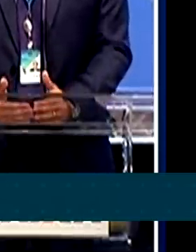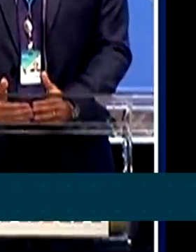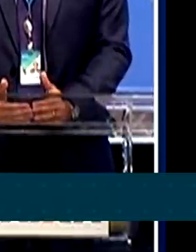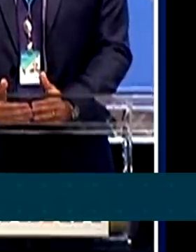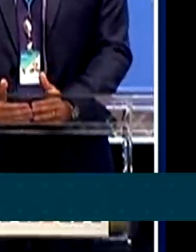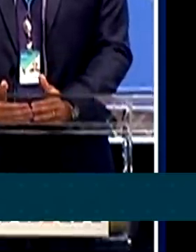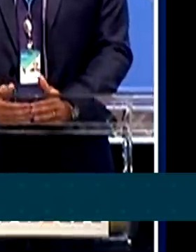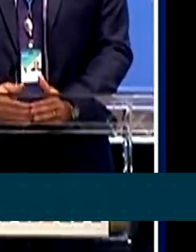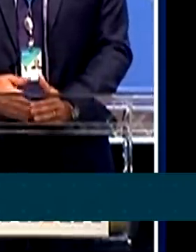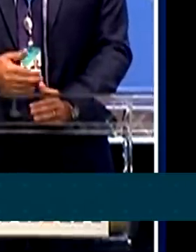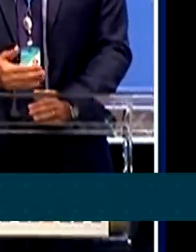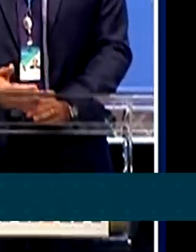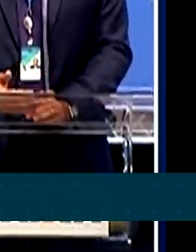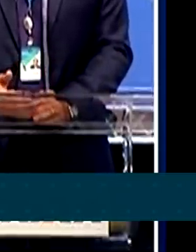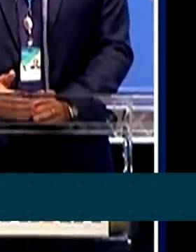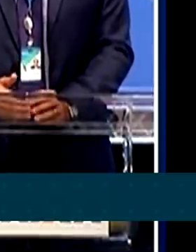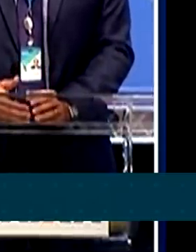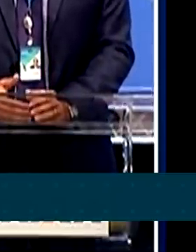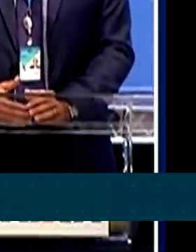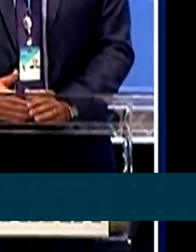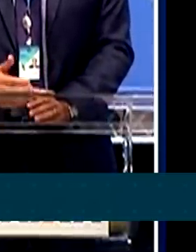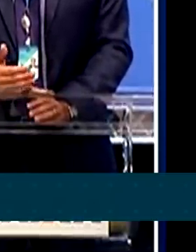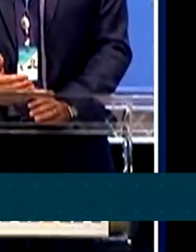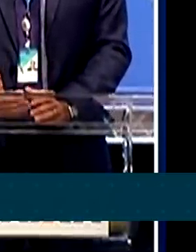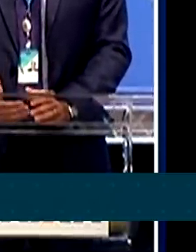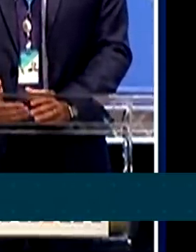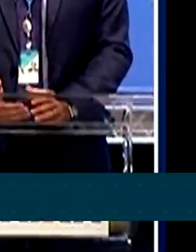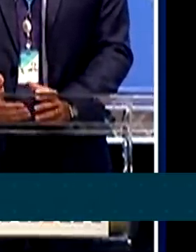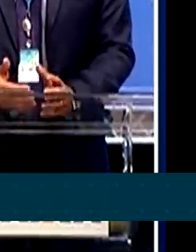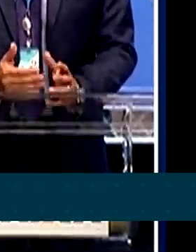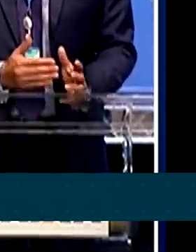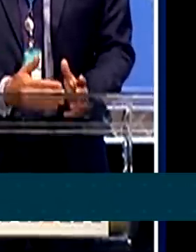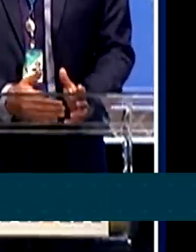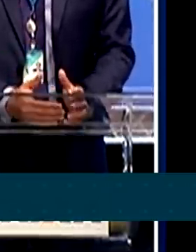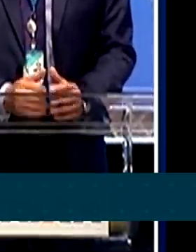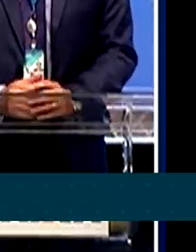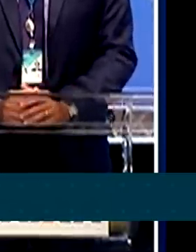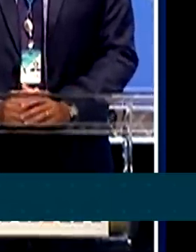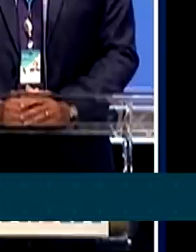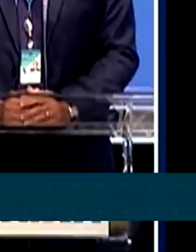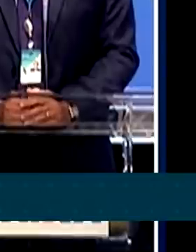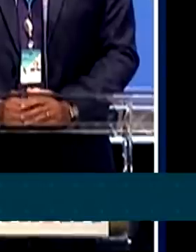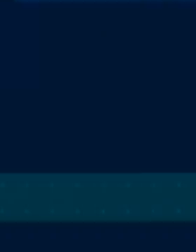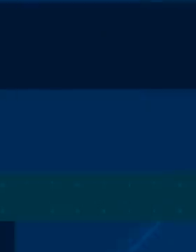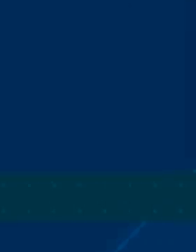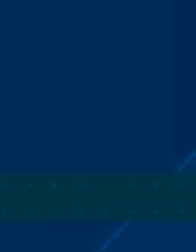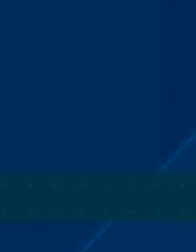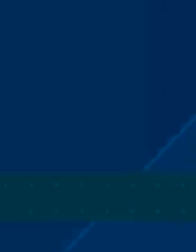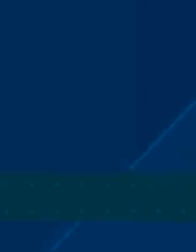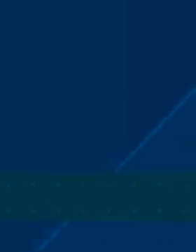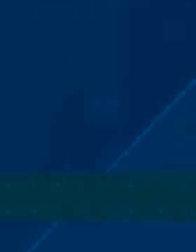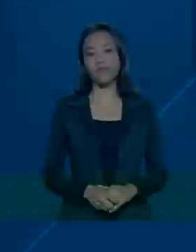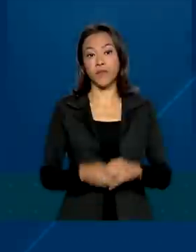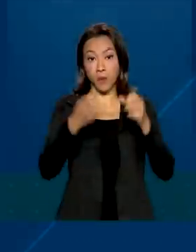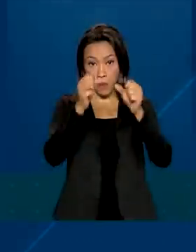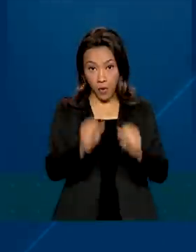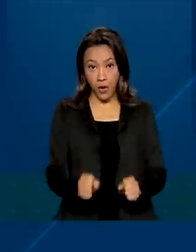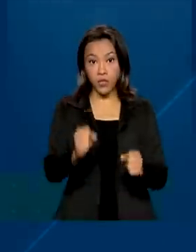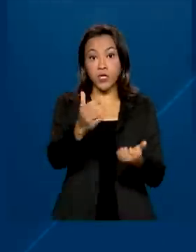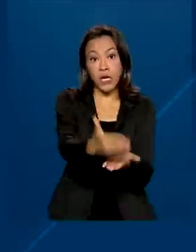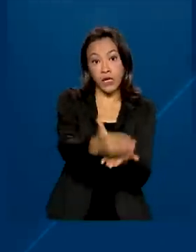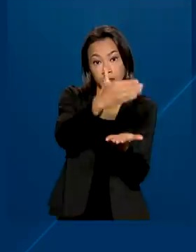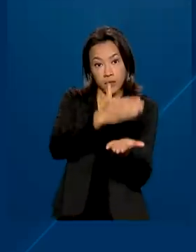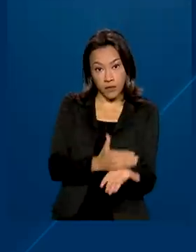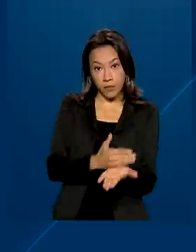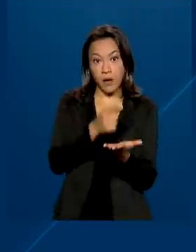já está funcionando. Nós imaginamos que um milhão e meio de pessoas possam ser beneficiadas. Podem ser antecipados